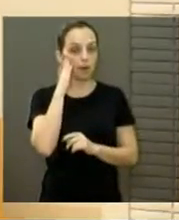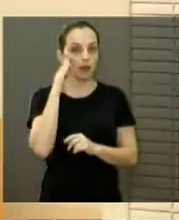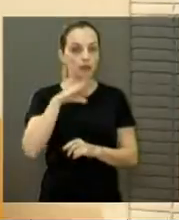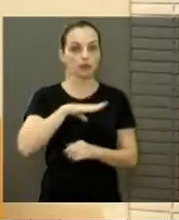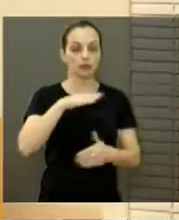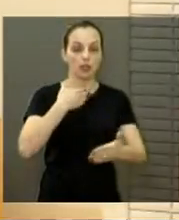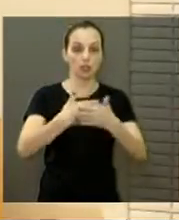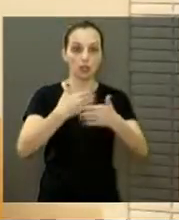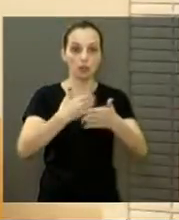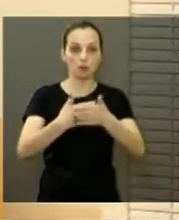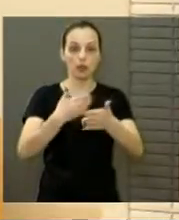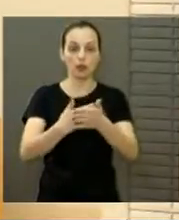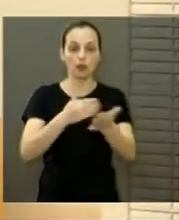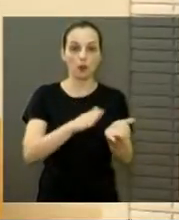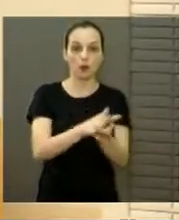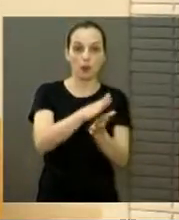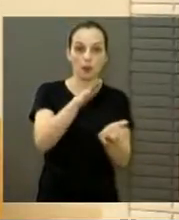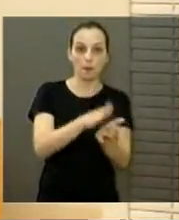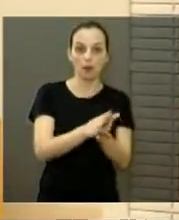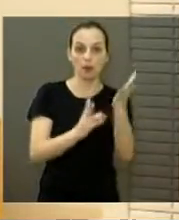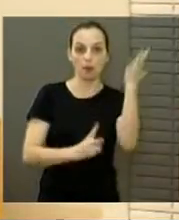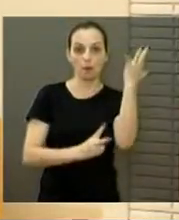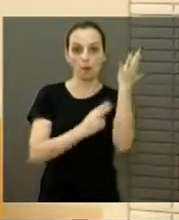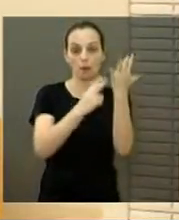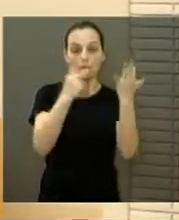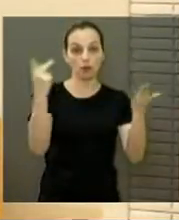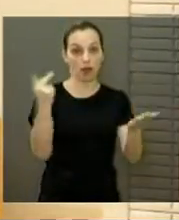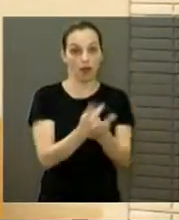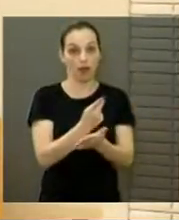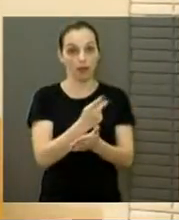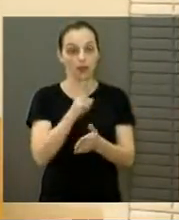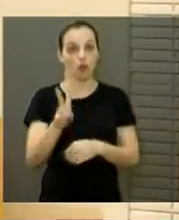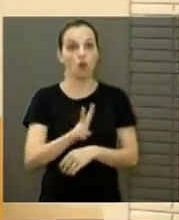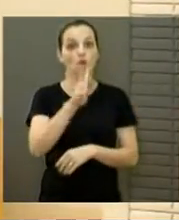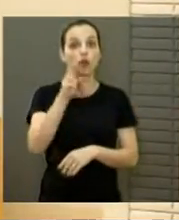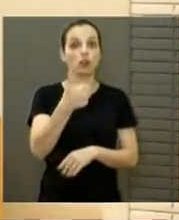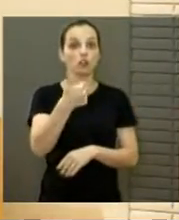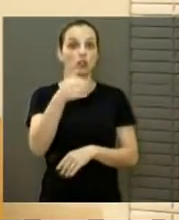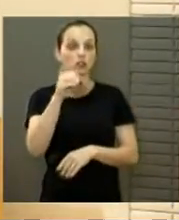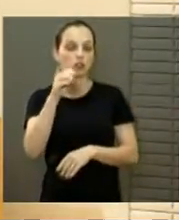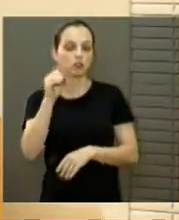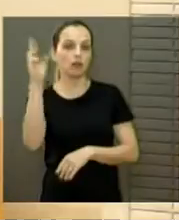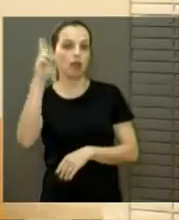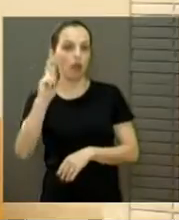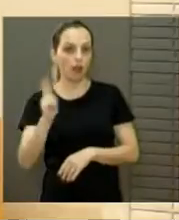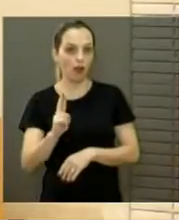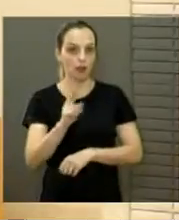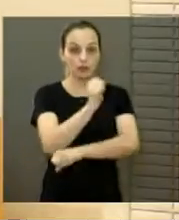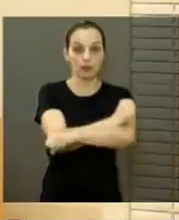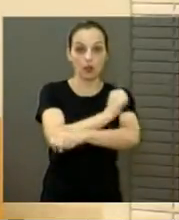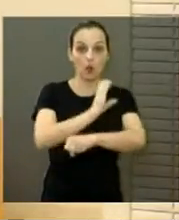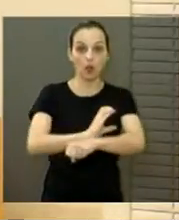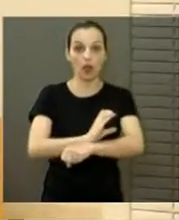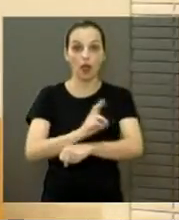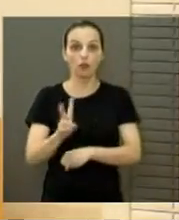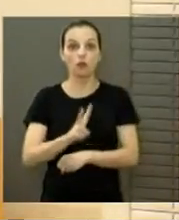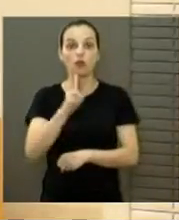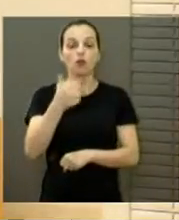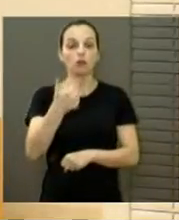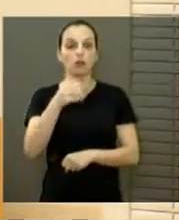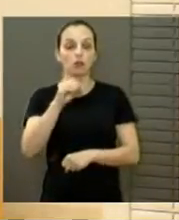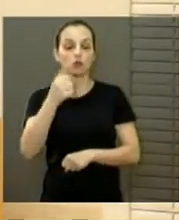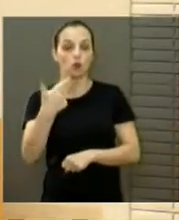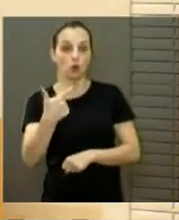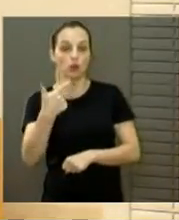multa para a poda de árvore é de reais, em São Carlos é de 102 reais, em Matão é de